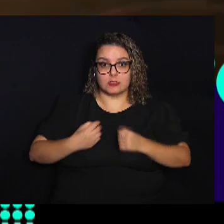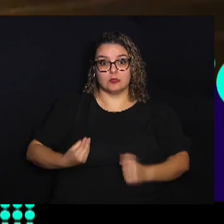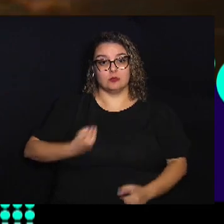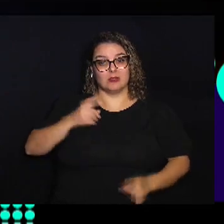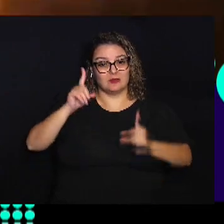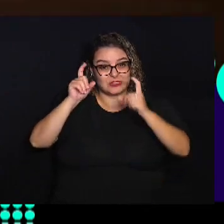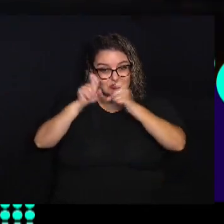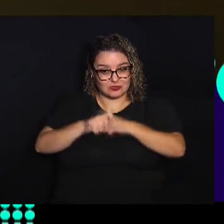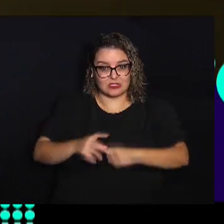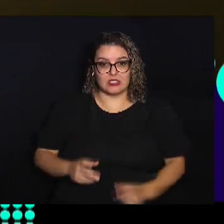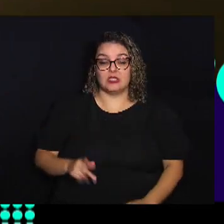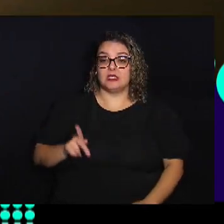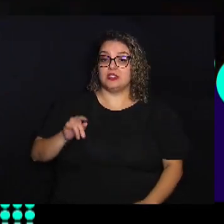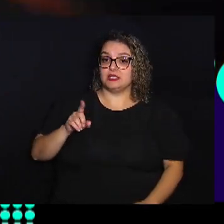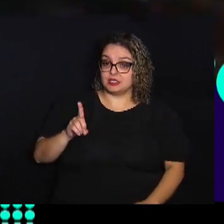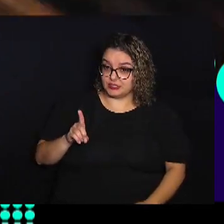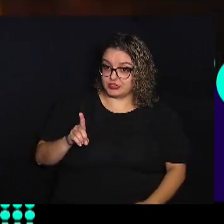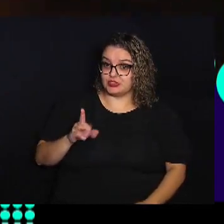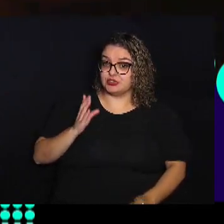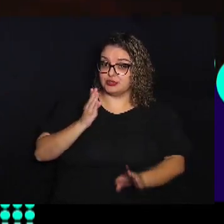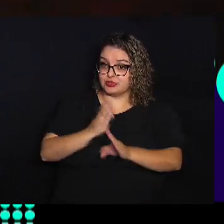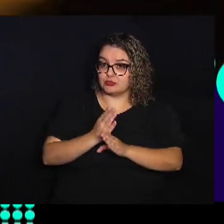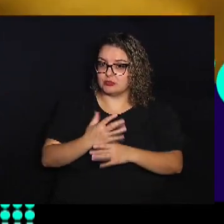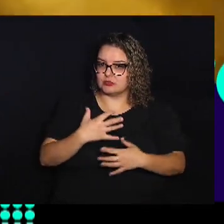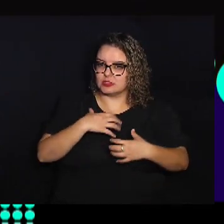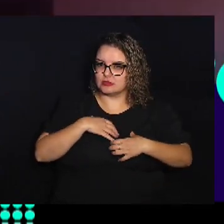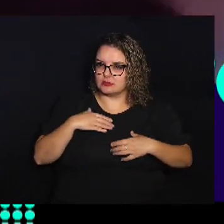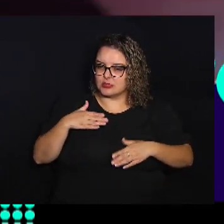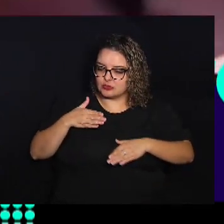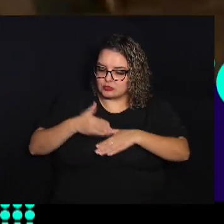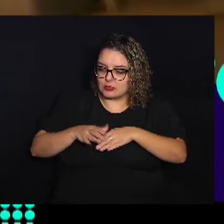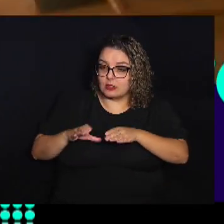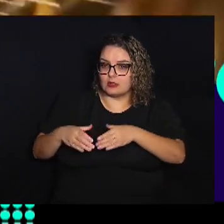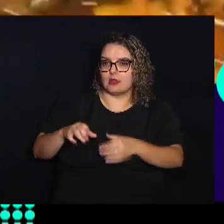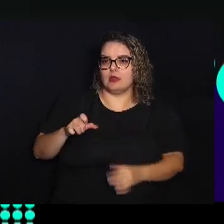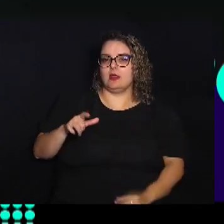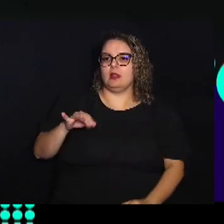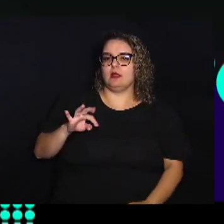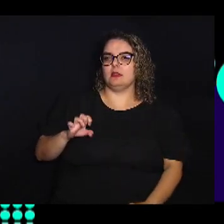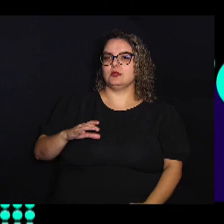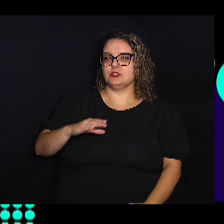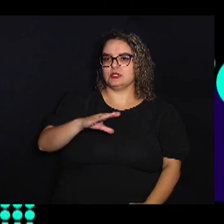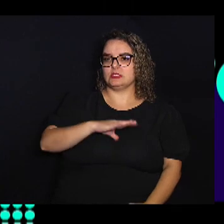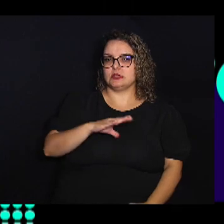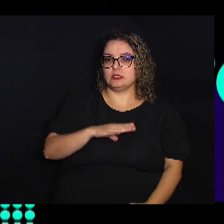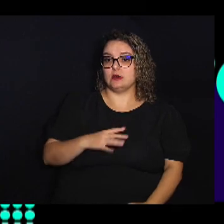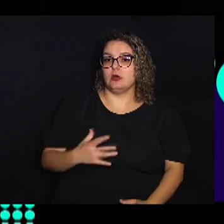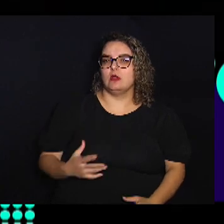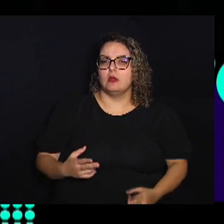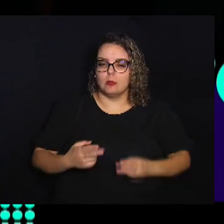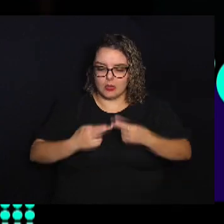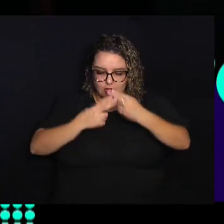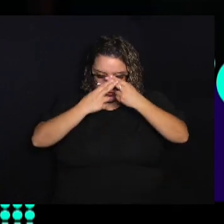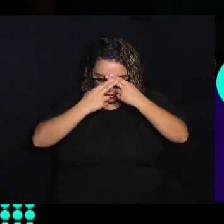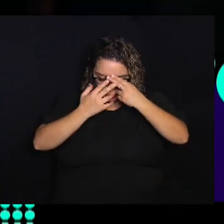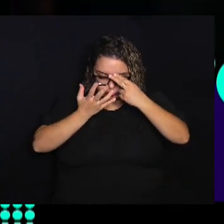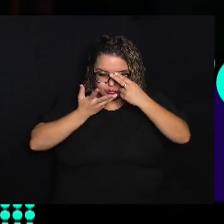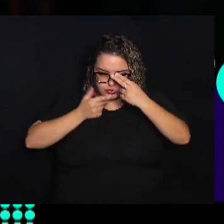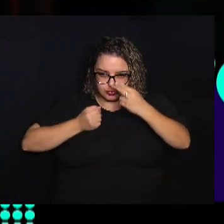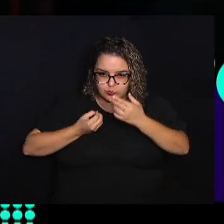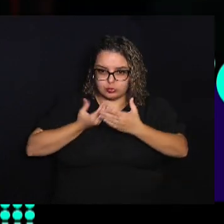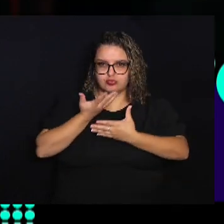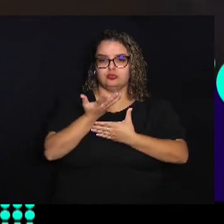Kid Encontra Uma maneira De se infiltrar Na elite Da cidade A medida Que seu trauma De infância Ressurge